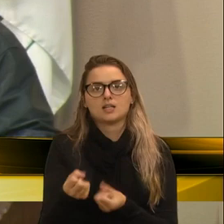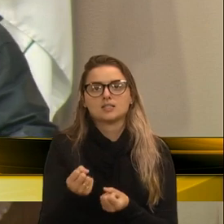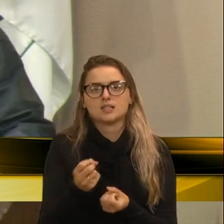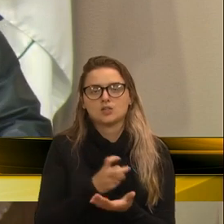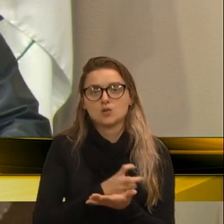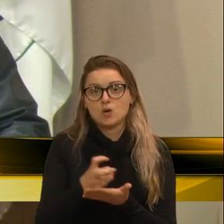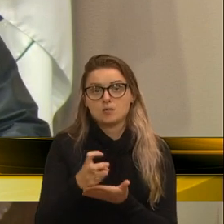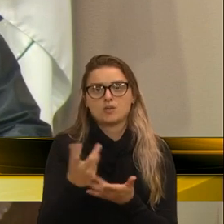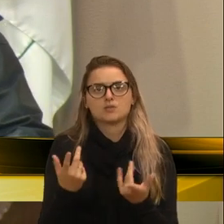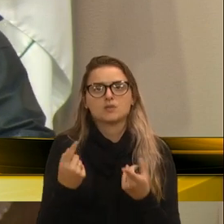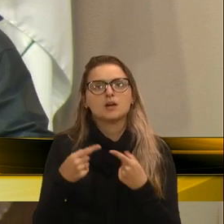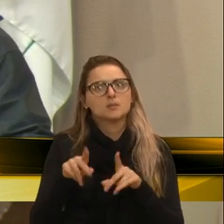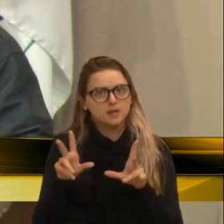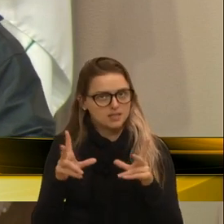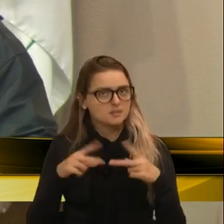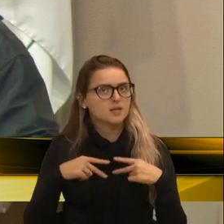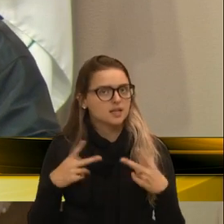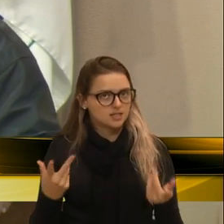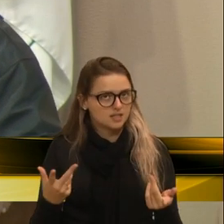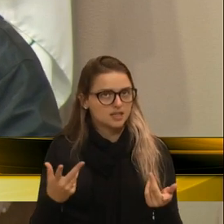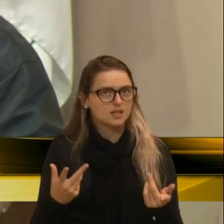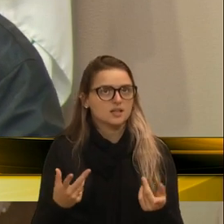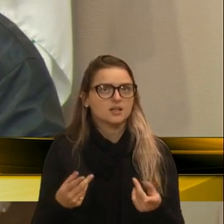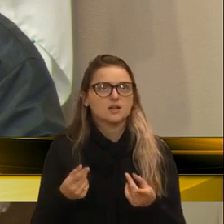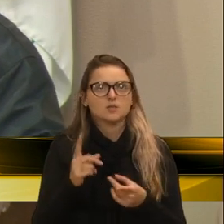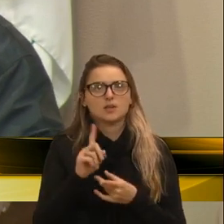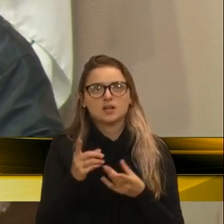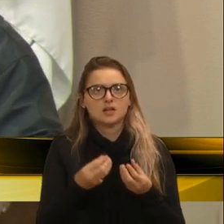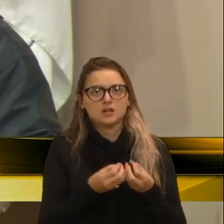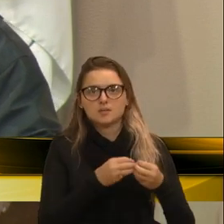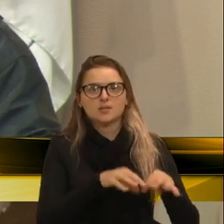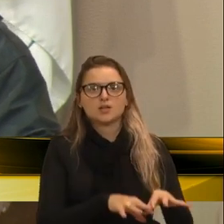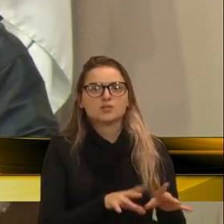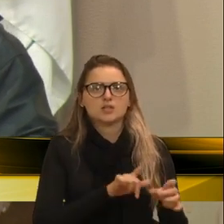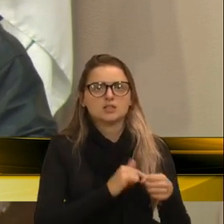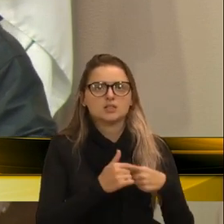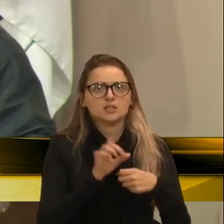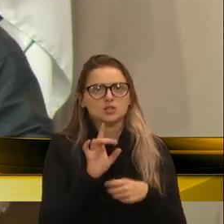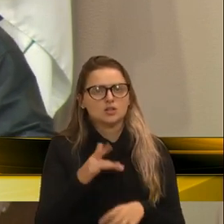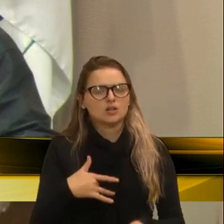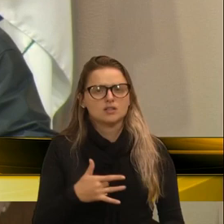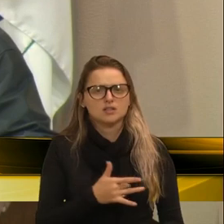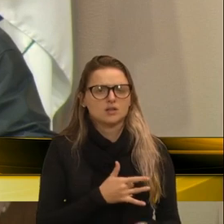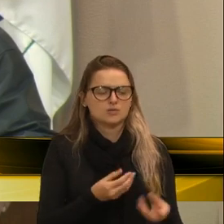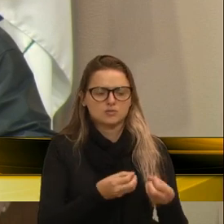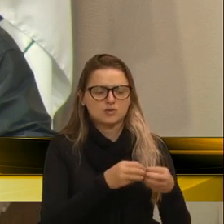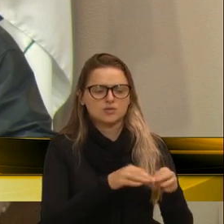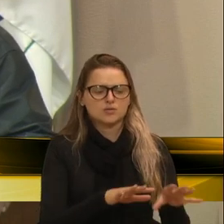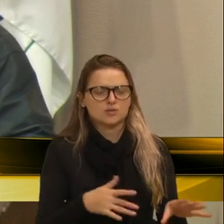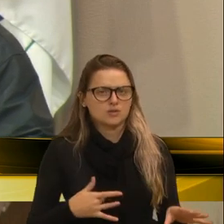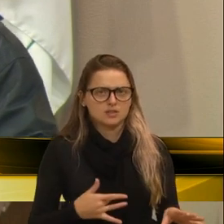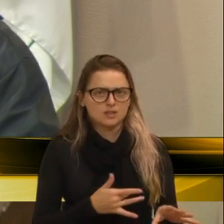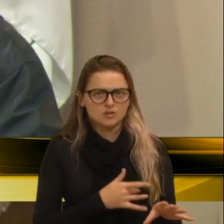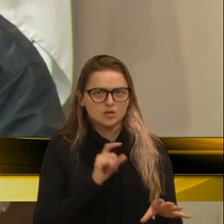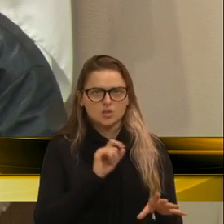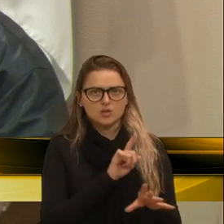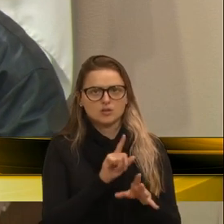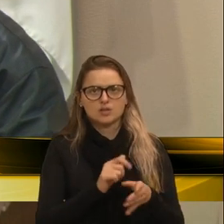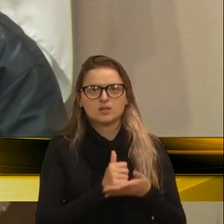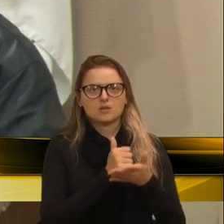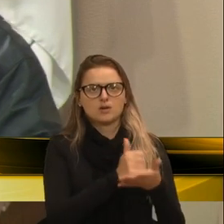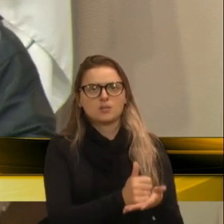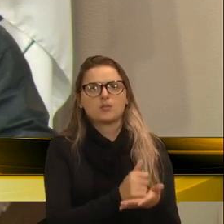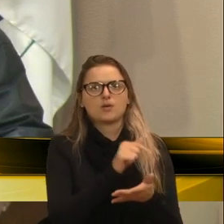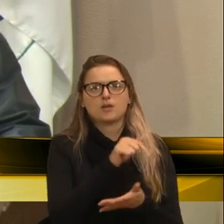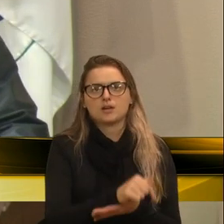merecia, merecia, pelo descaso o que ele tem feito, principalmente, eu só falo pela saúde que ele tem feito, pela saúde pública que tem feito esse prefeito